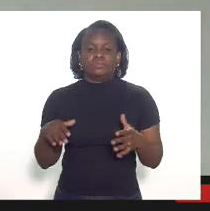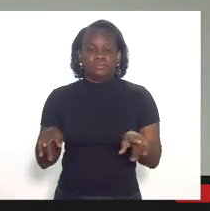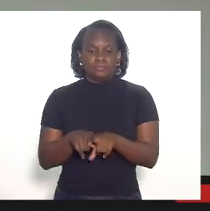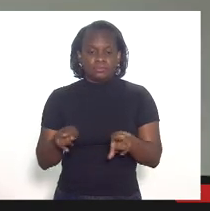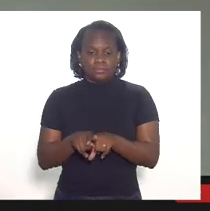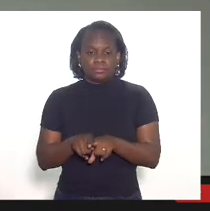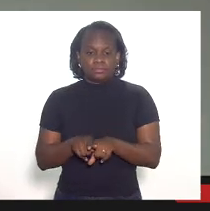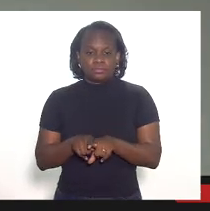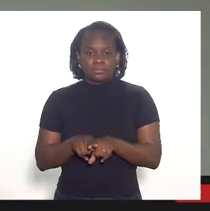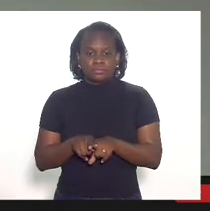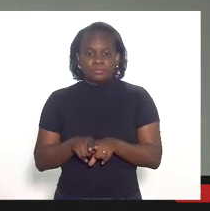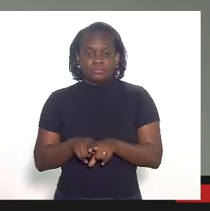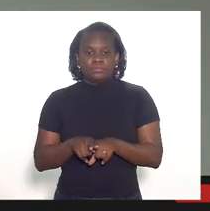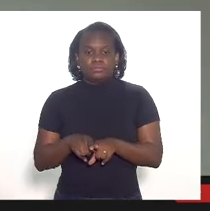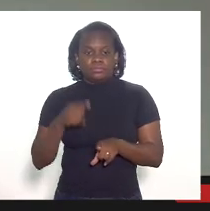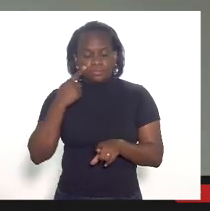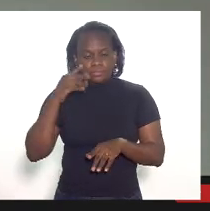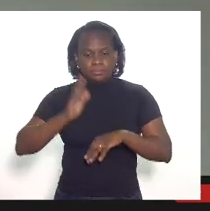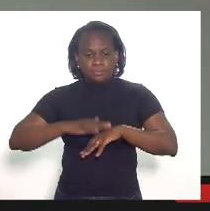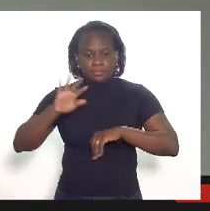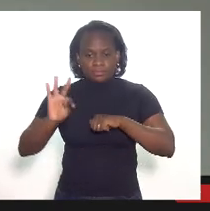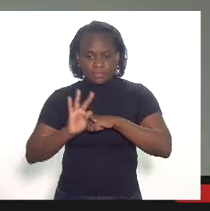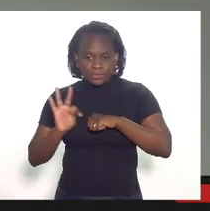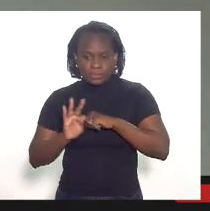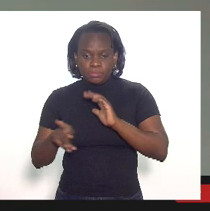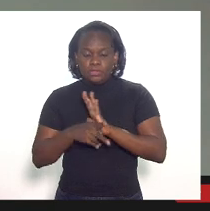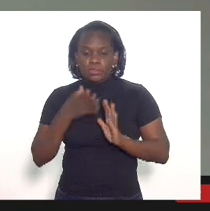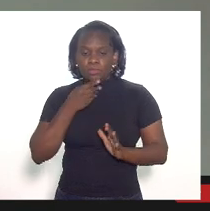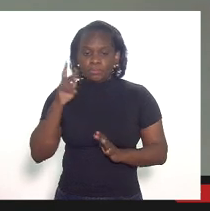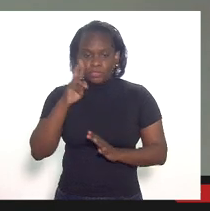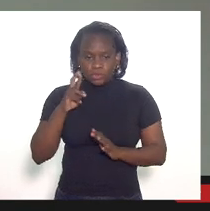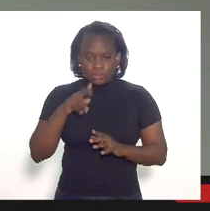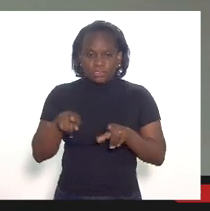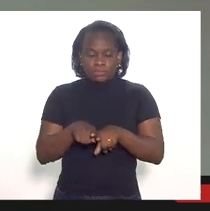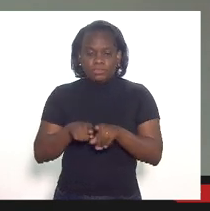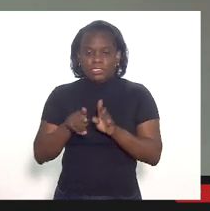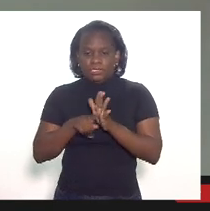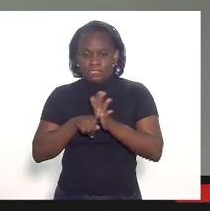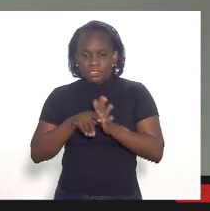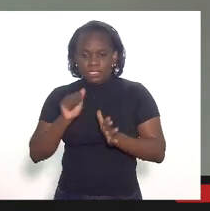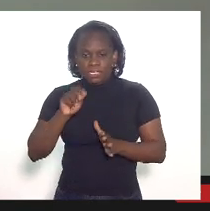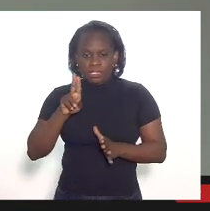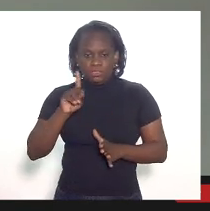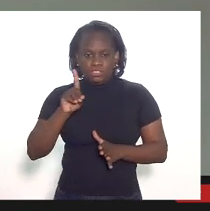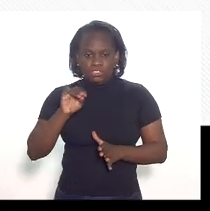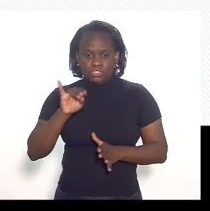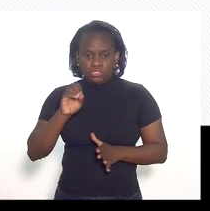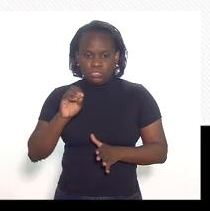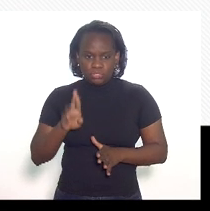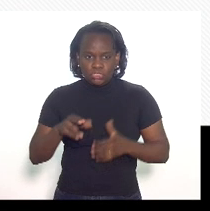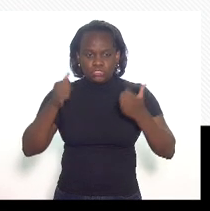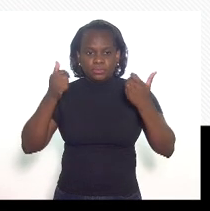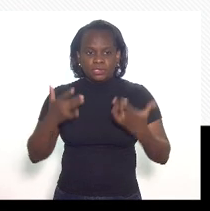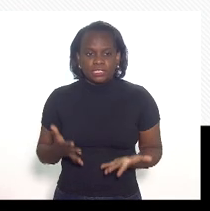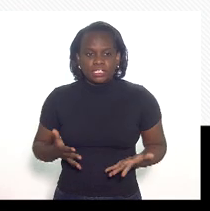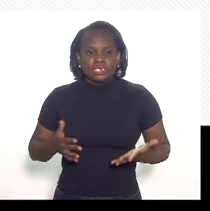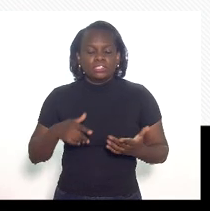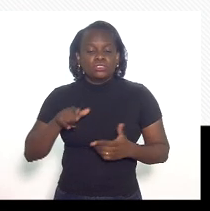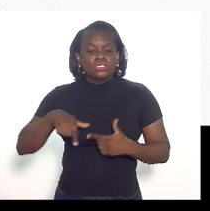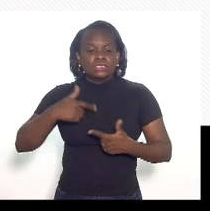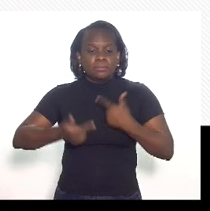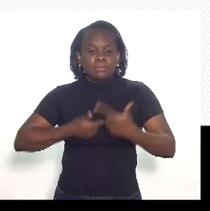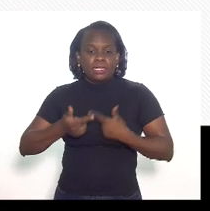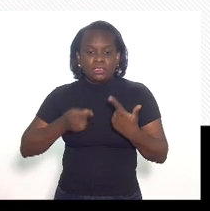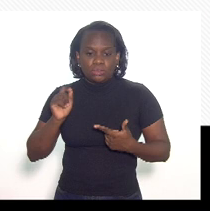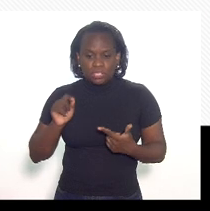para a parte mais técnica tanto do procurador quanto do auditor, gostaria de expor qual o nosso plano de trabalho